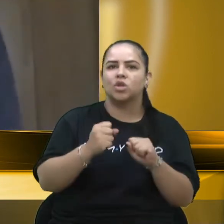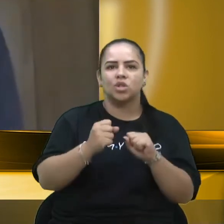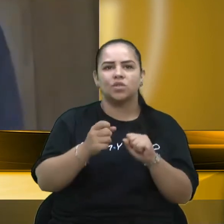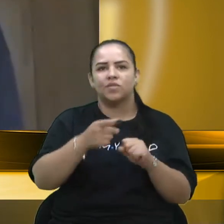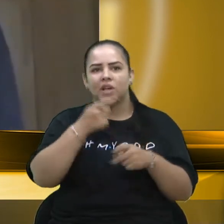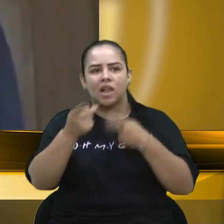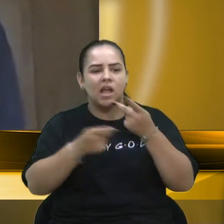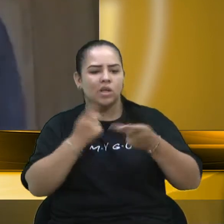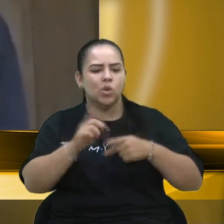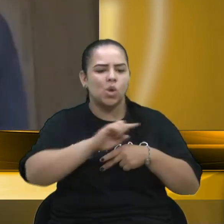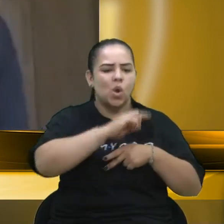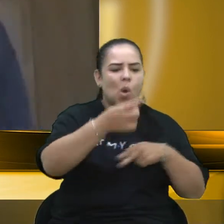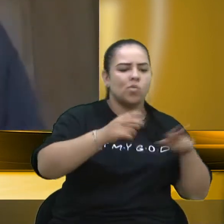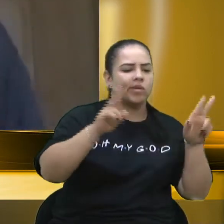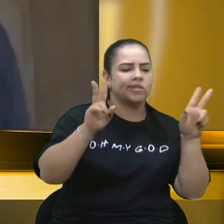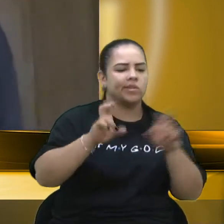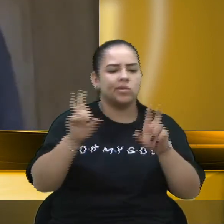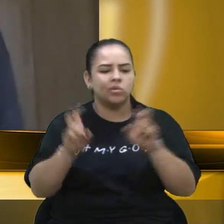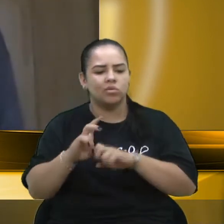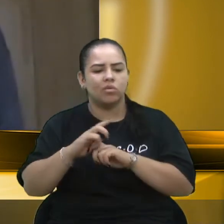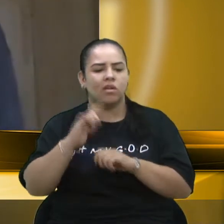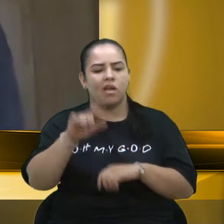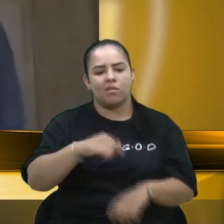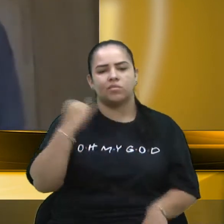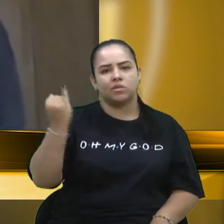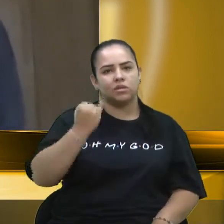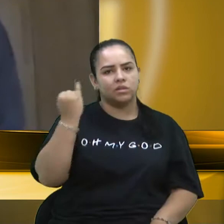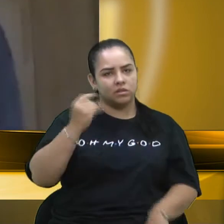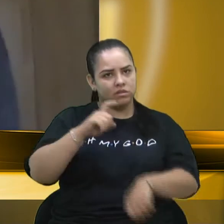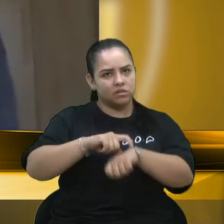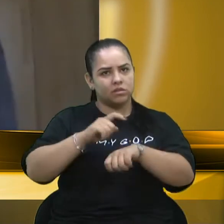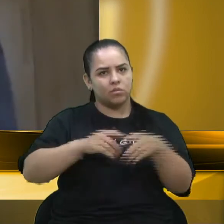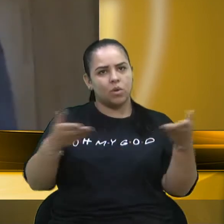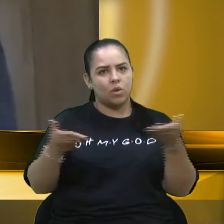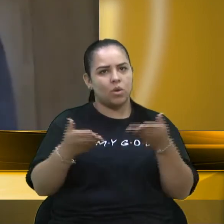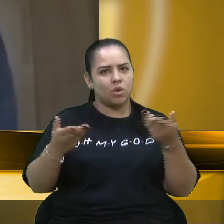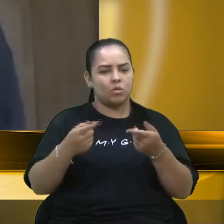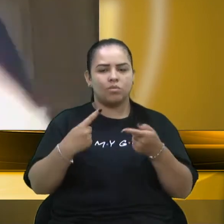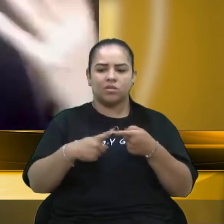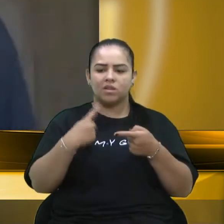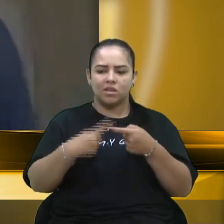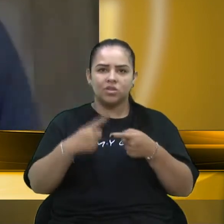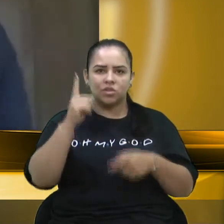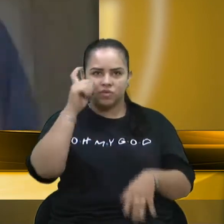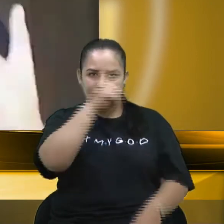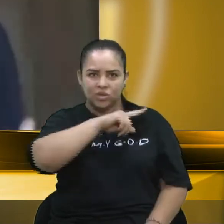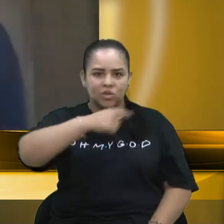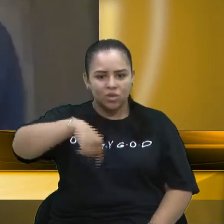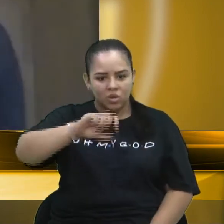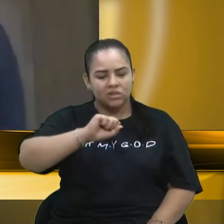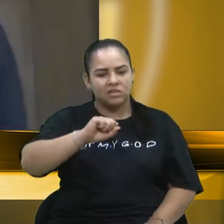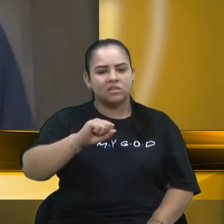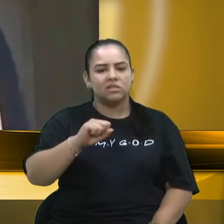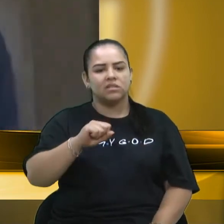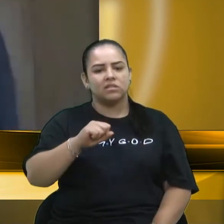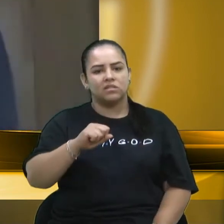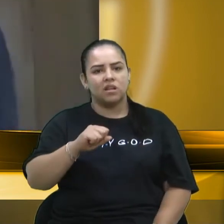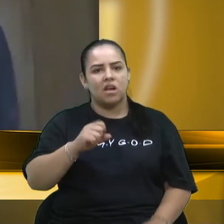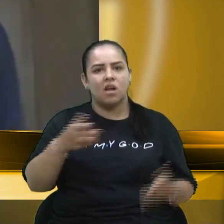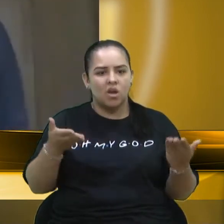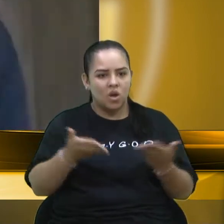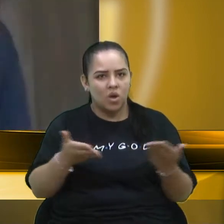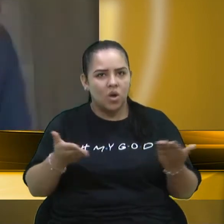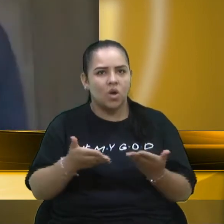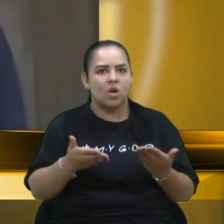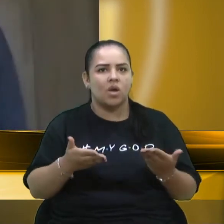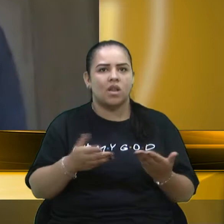de muitos outros assuntos importantes nesse momento, tendo em vista o período que nós enfrentamos, existe muita relevância em diversos temas.